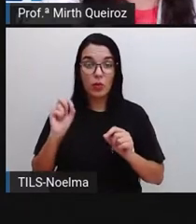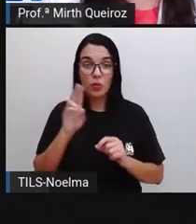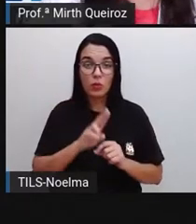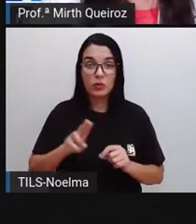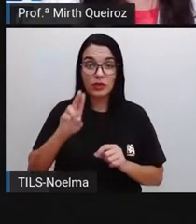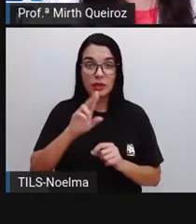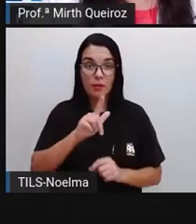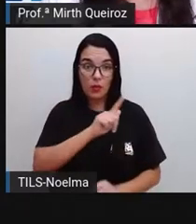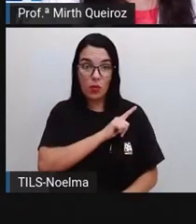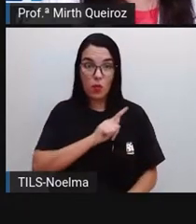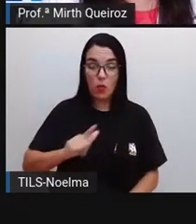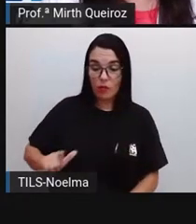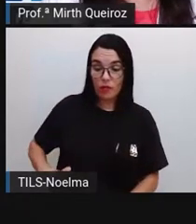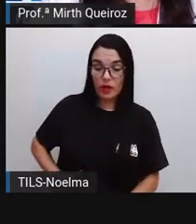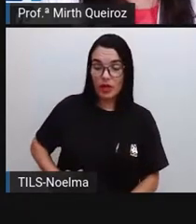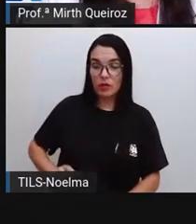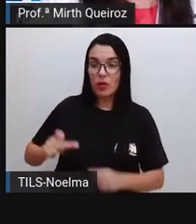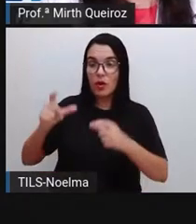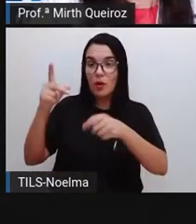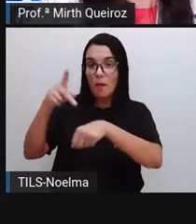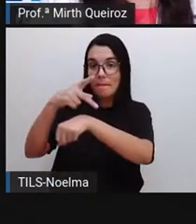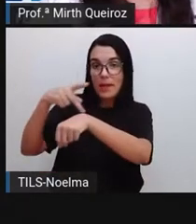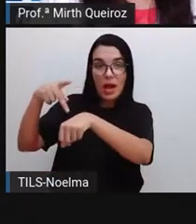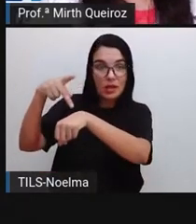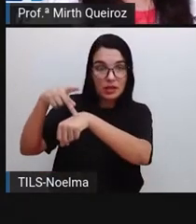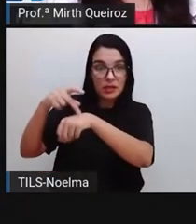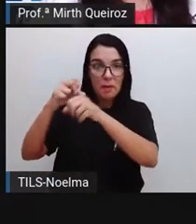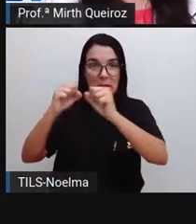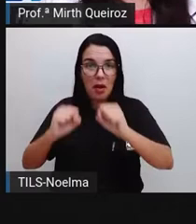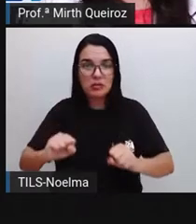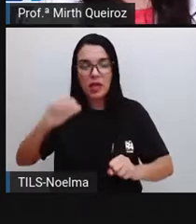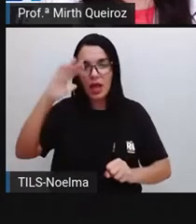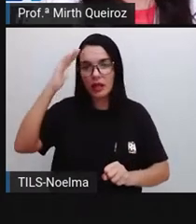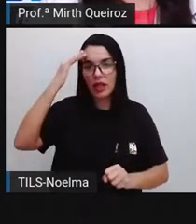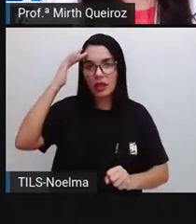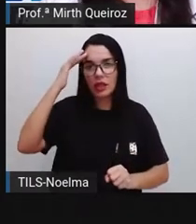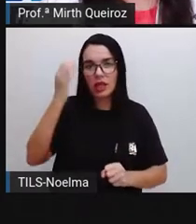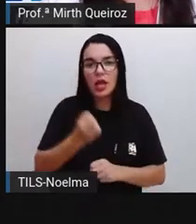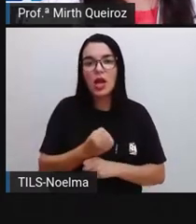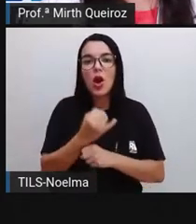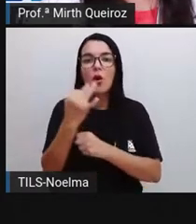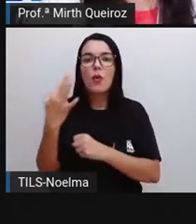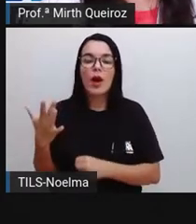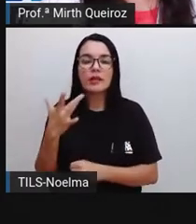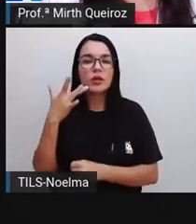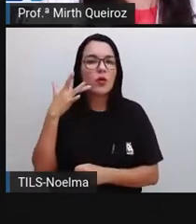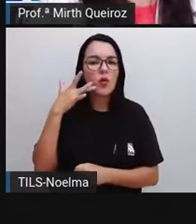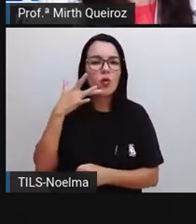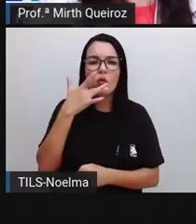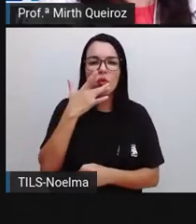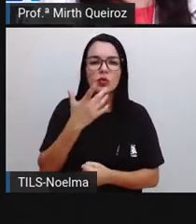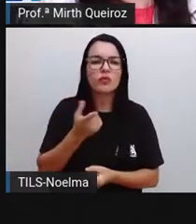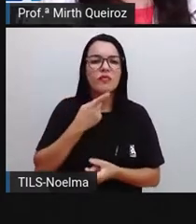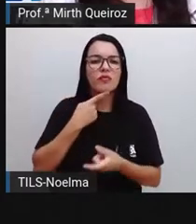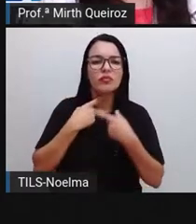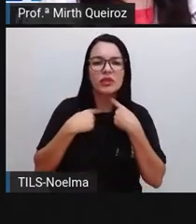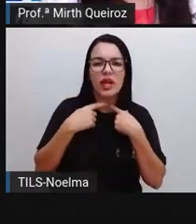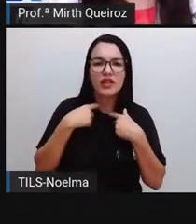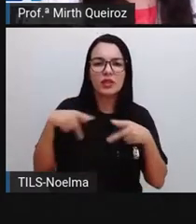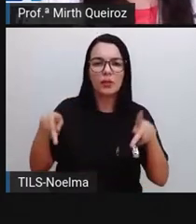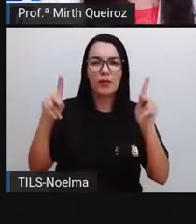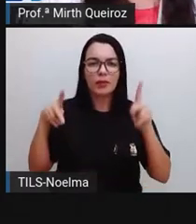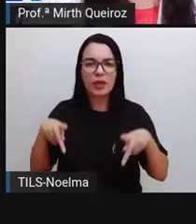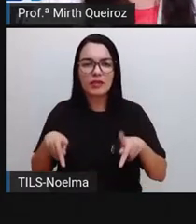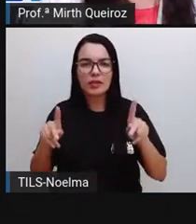governo de um determinado país possa entender quais são os gostos da população, quais são as suas